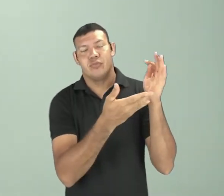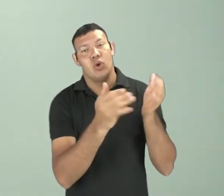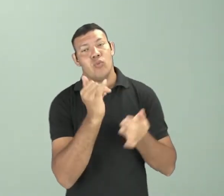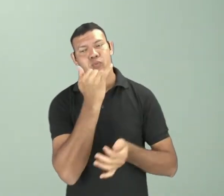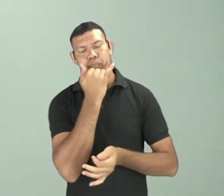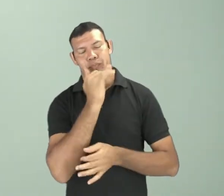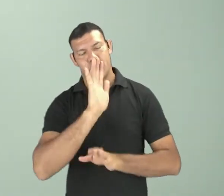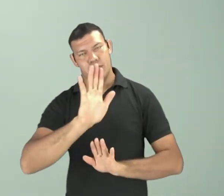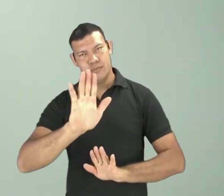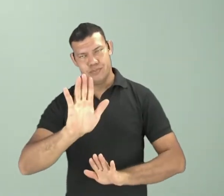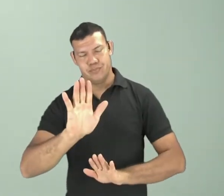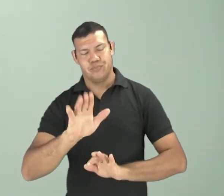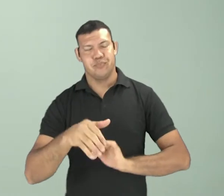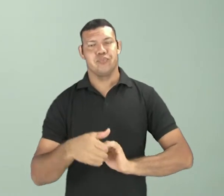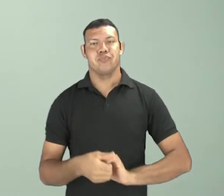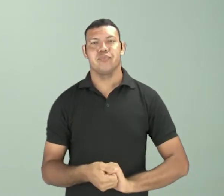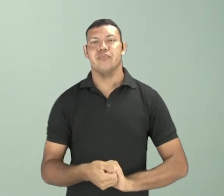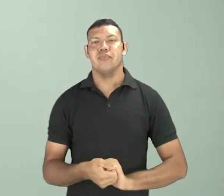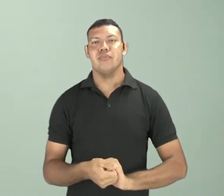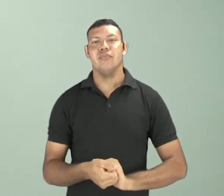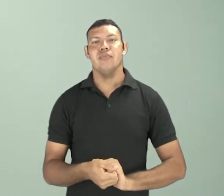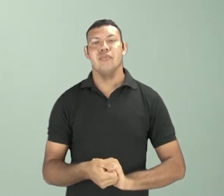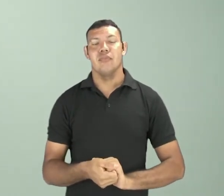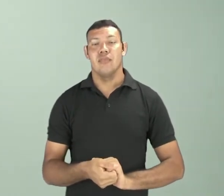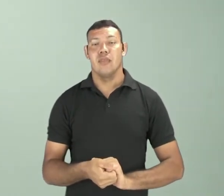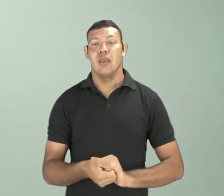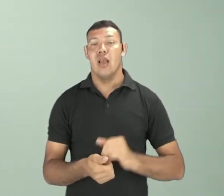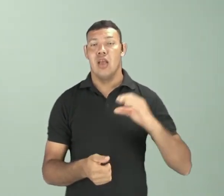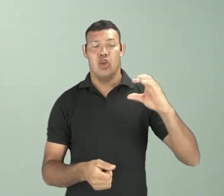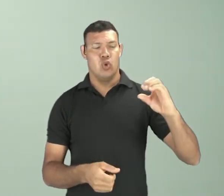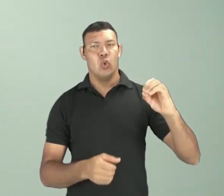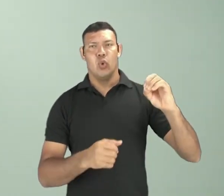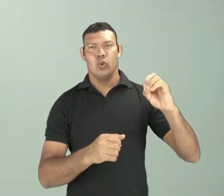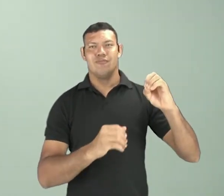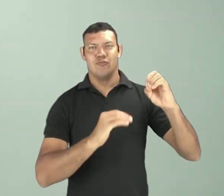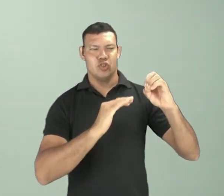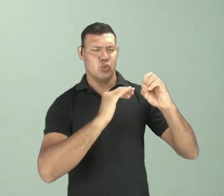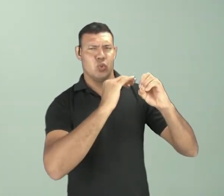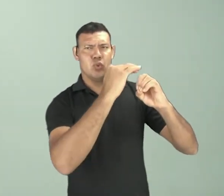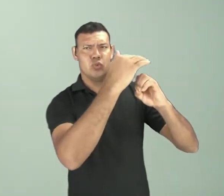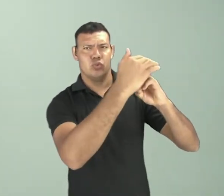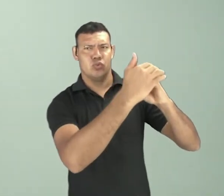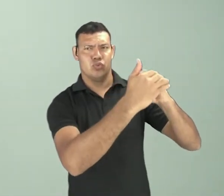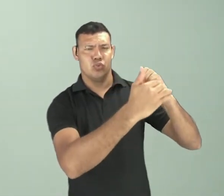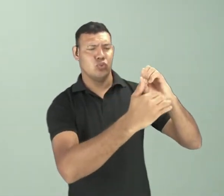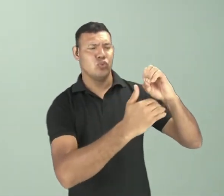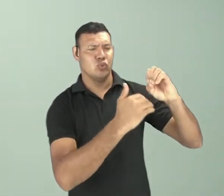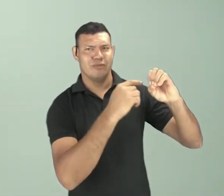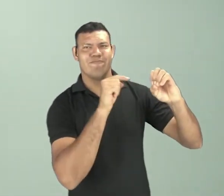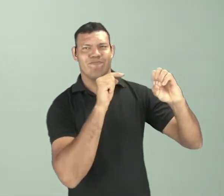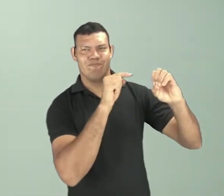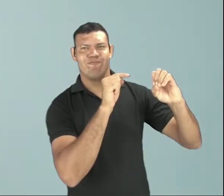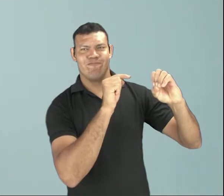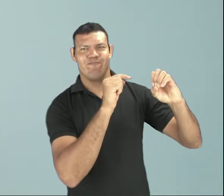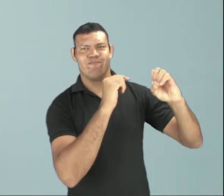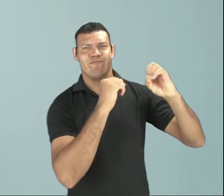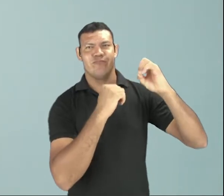desculpa, em nossa atmosfera, nós temos a camada de ozônio,